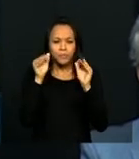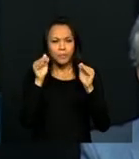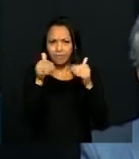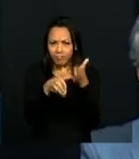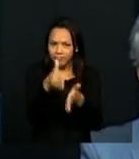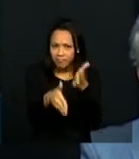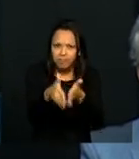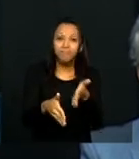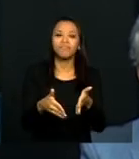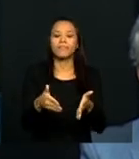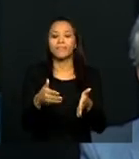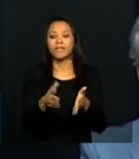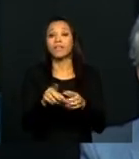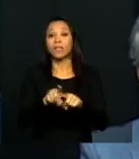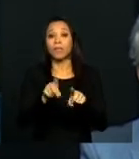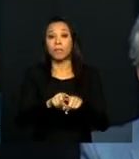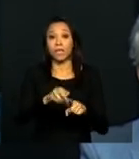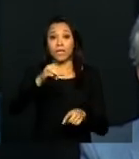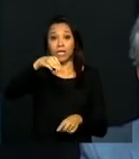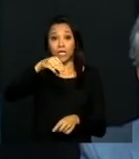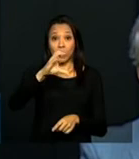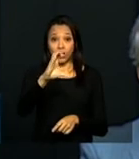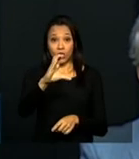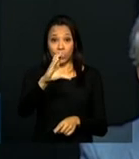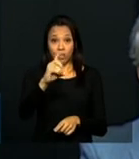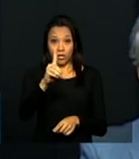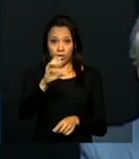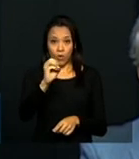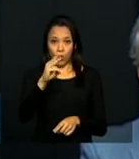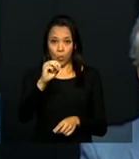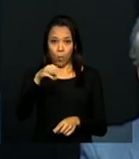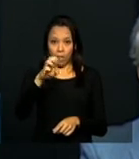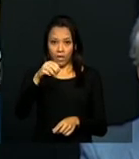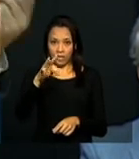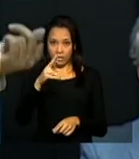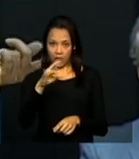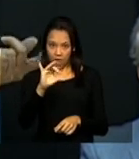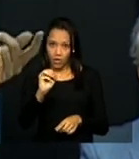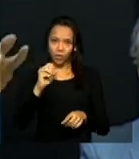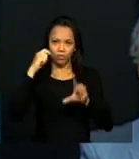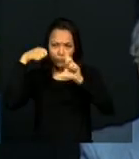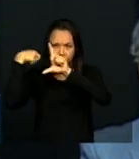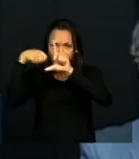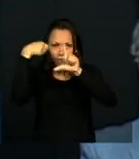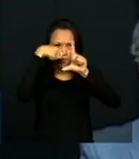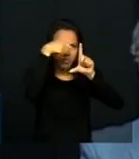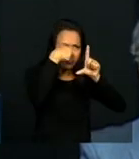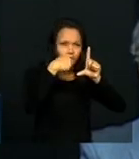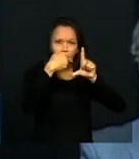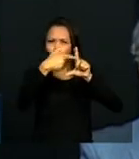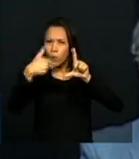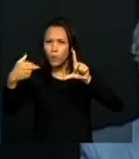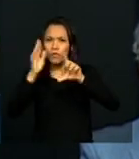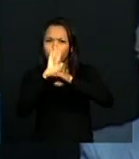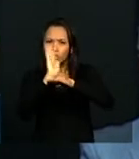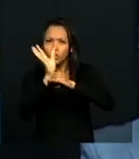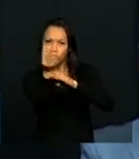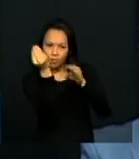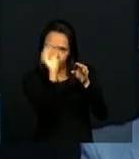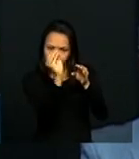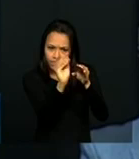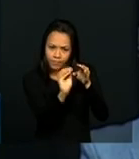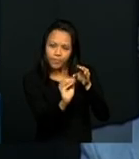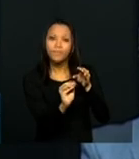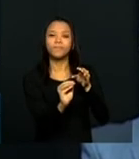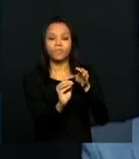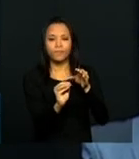minidocumentários, centenas de imagens e links que integram este portal com outros sites que já existem e